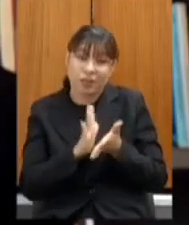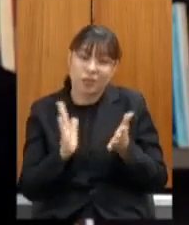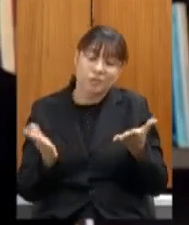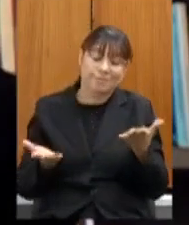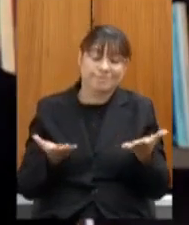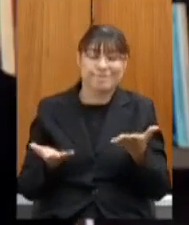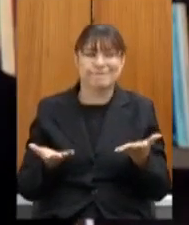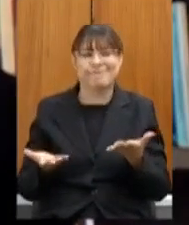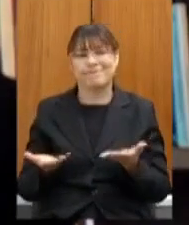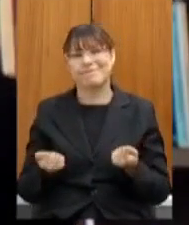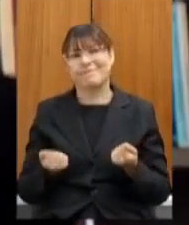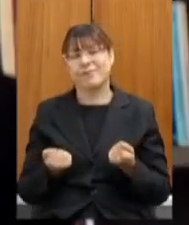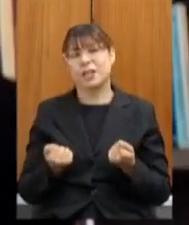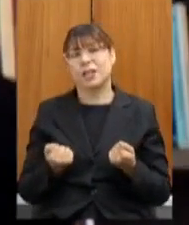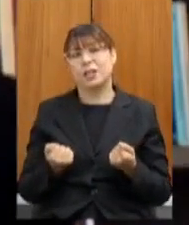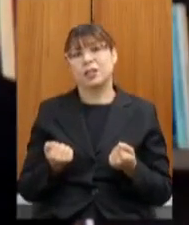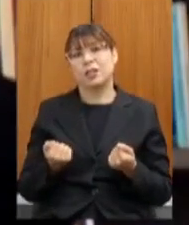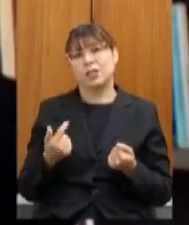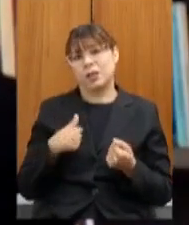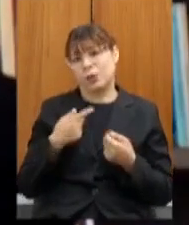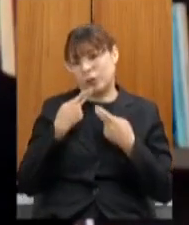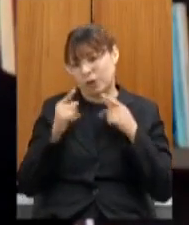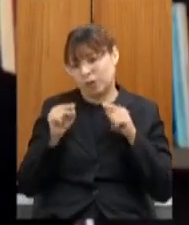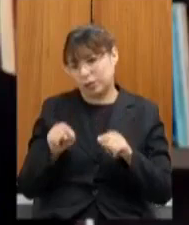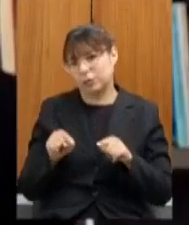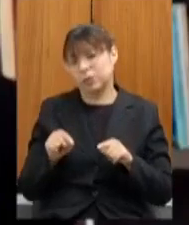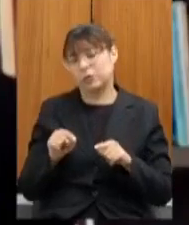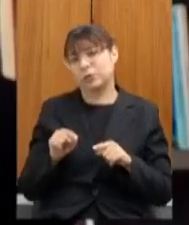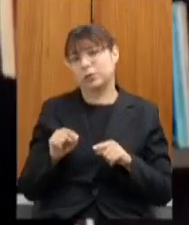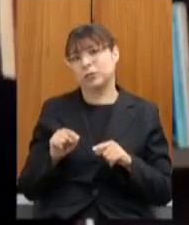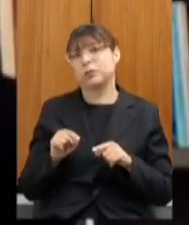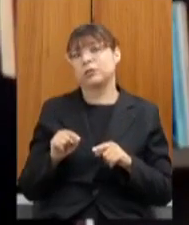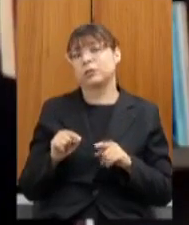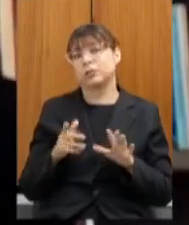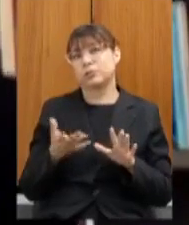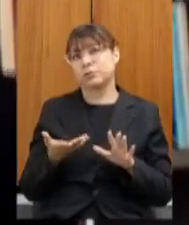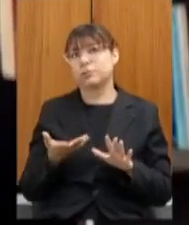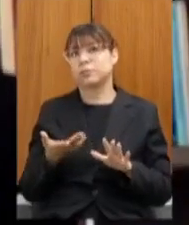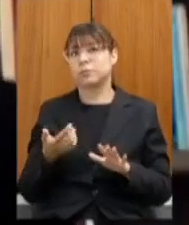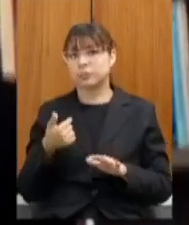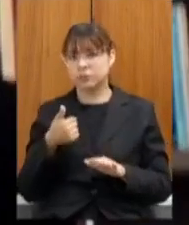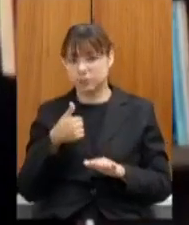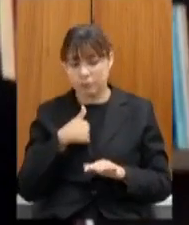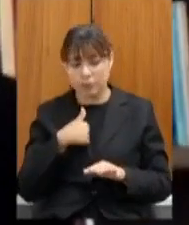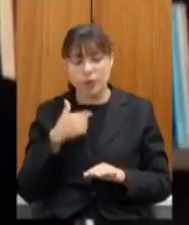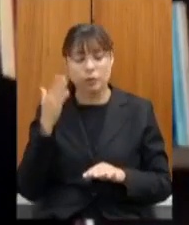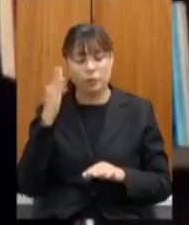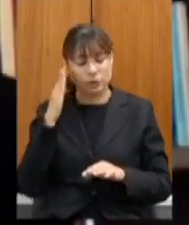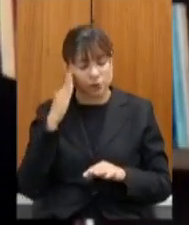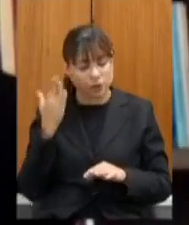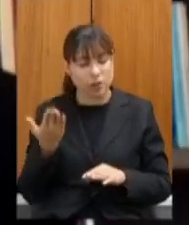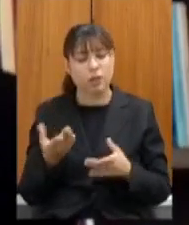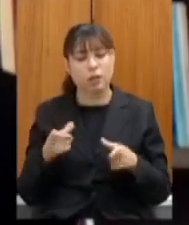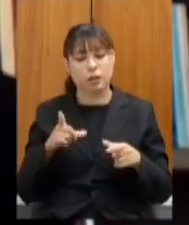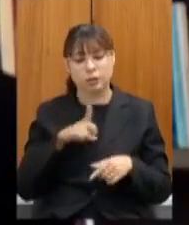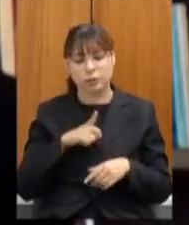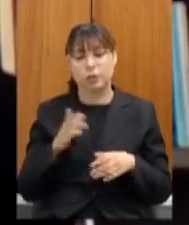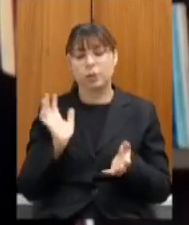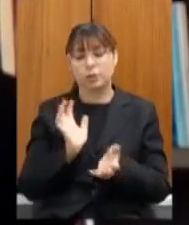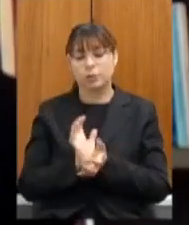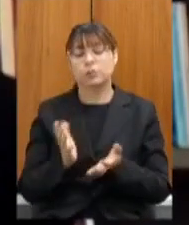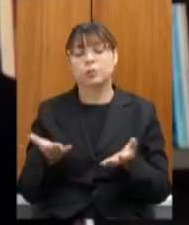quando eu faço essas críticas não desconsidero a crise que nós passamos mas